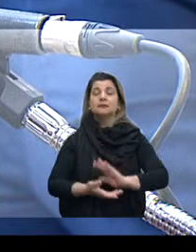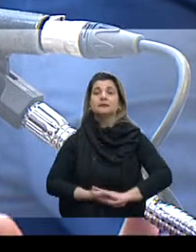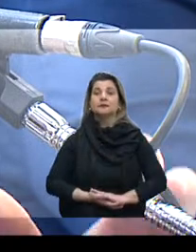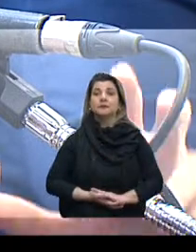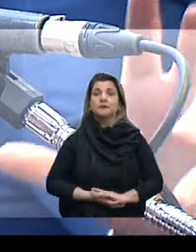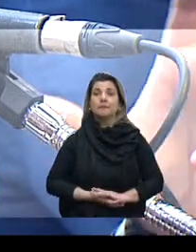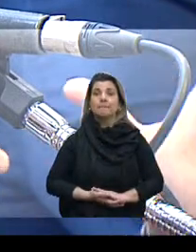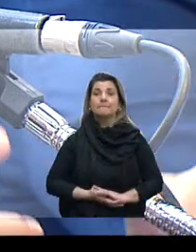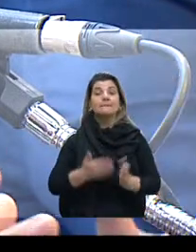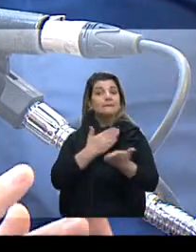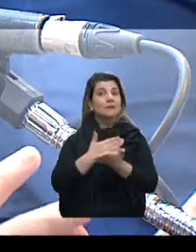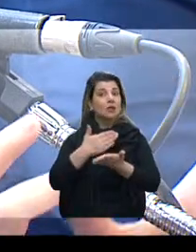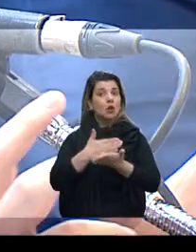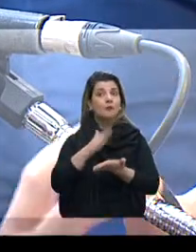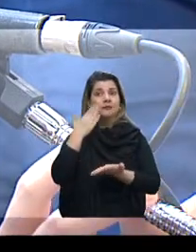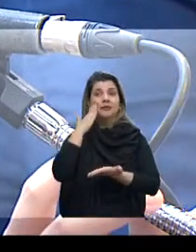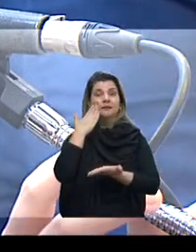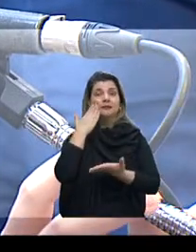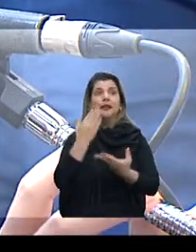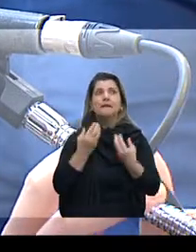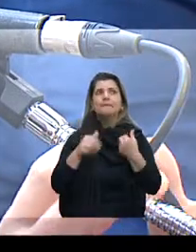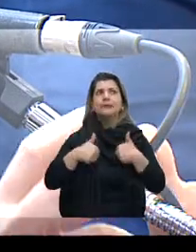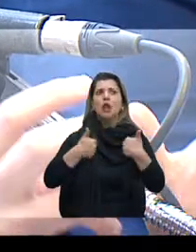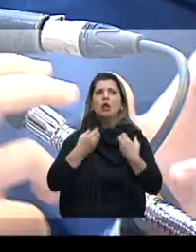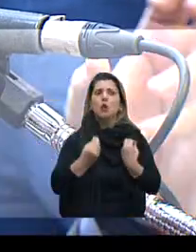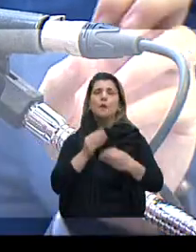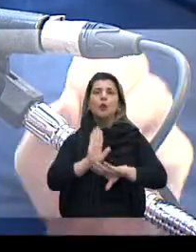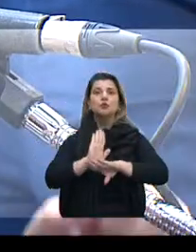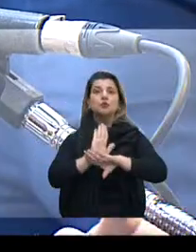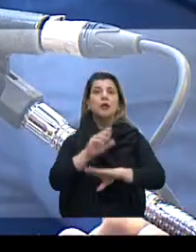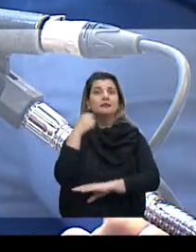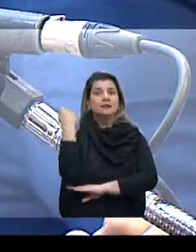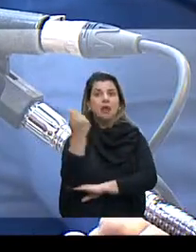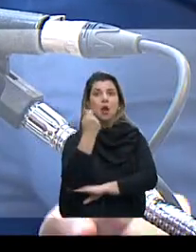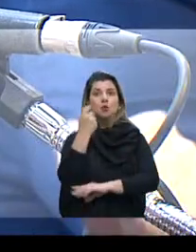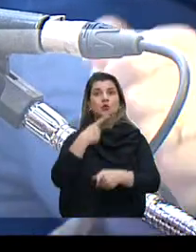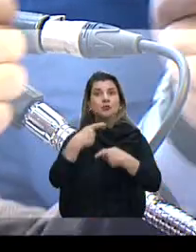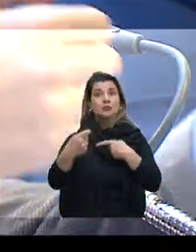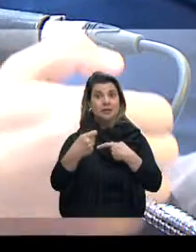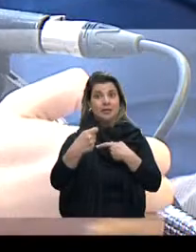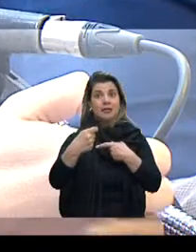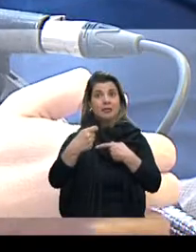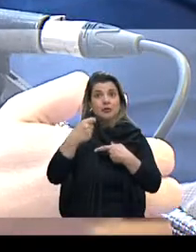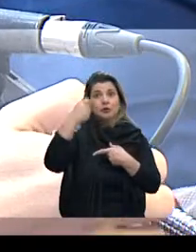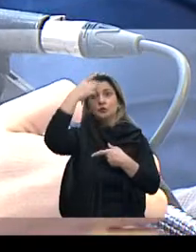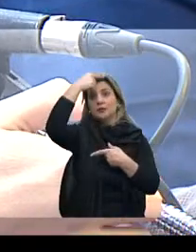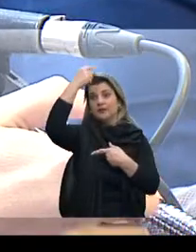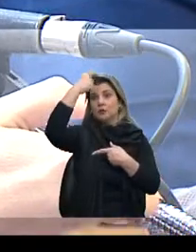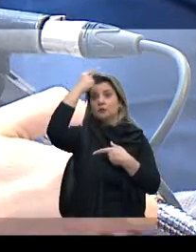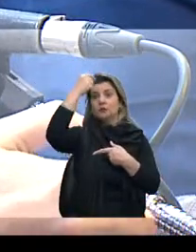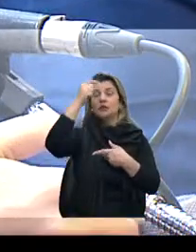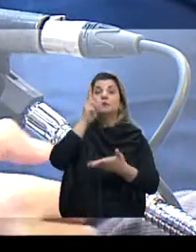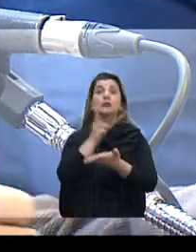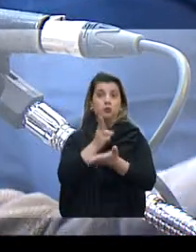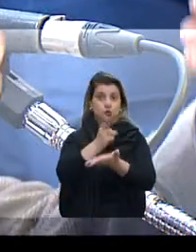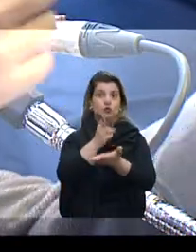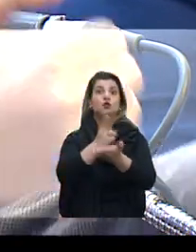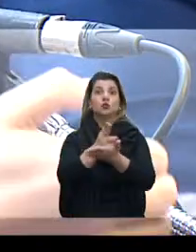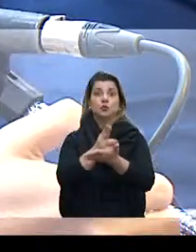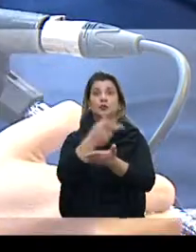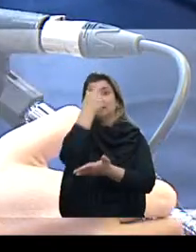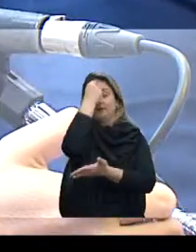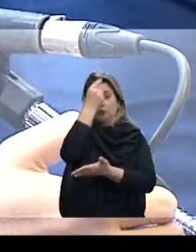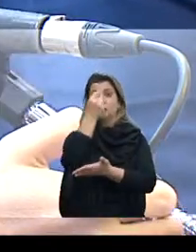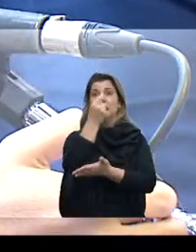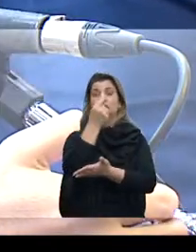e começar a entender melhor como ajudar esses gaúchos que saíram do ensino superior para que eles permaneçam no ensino superior, em